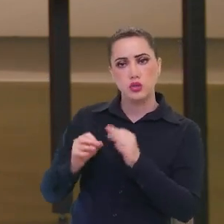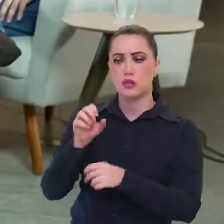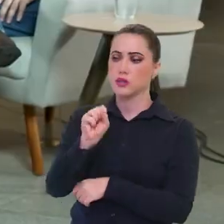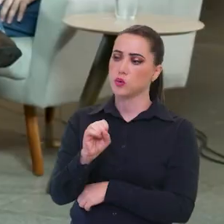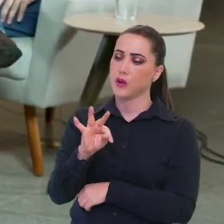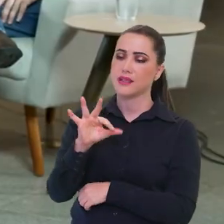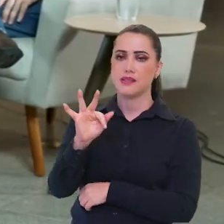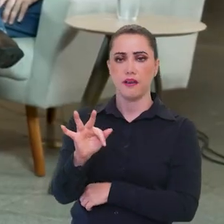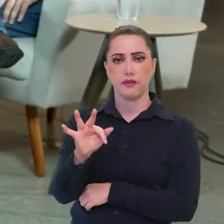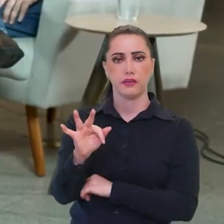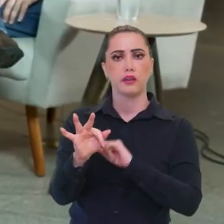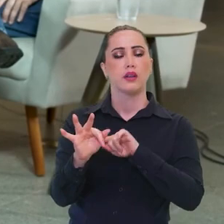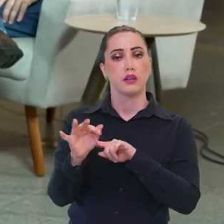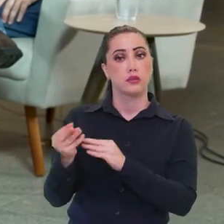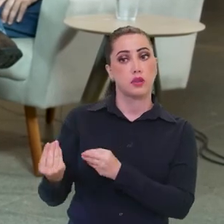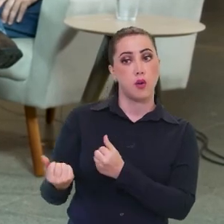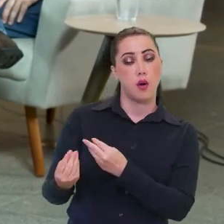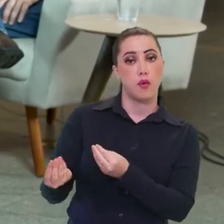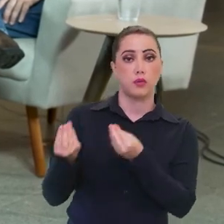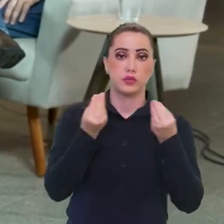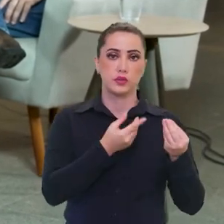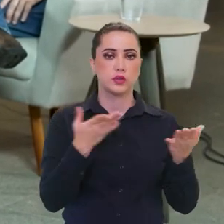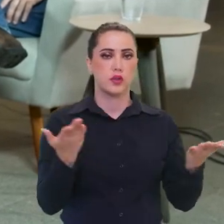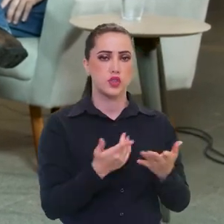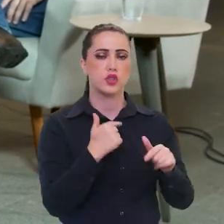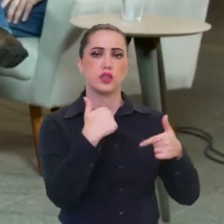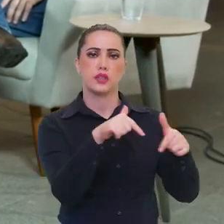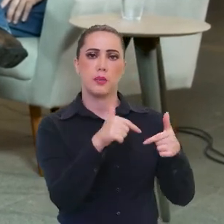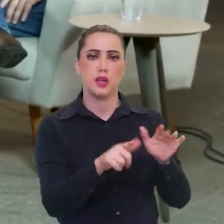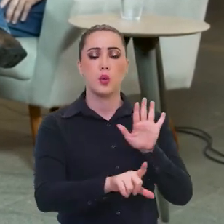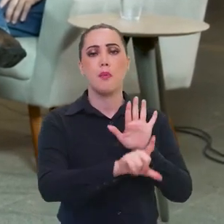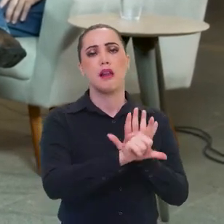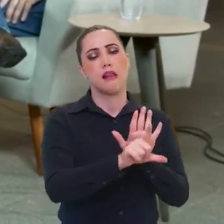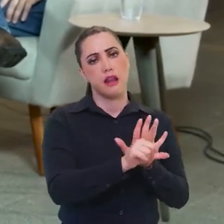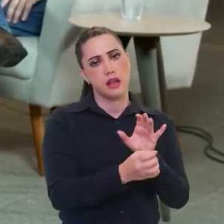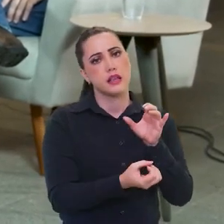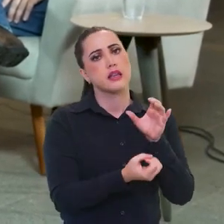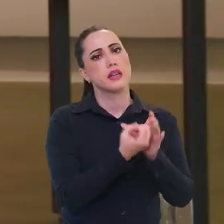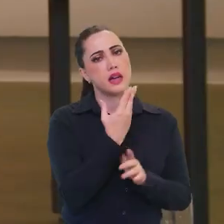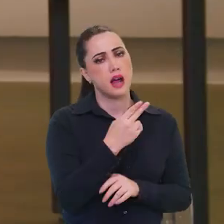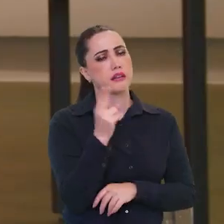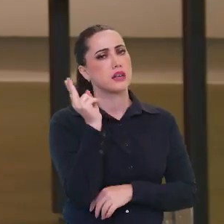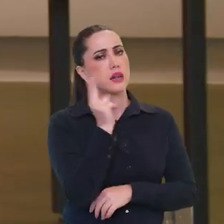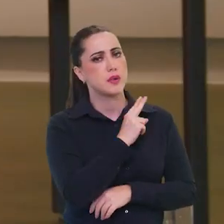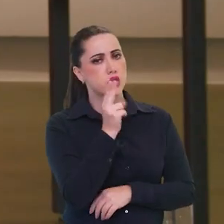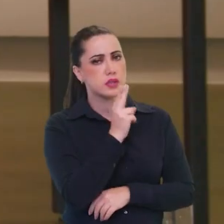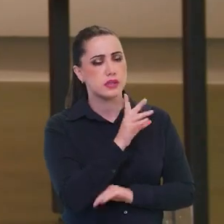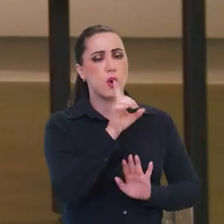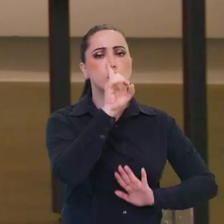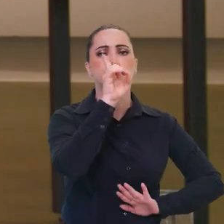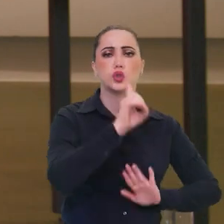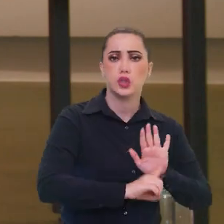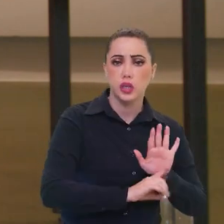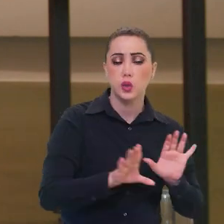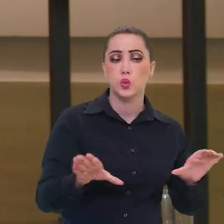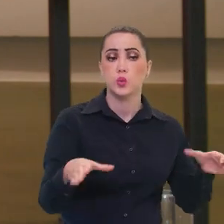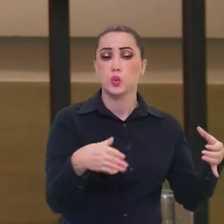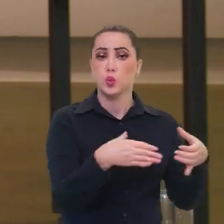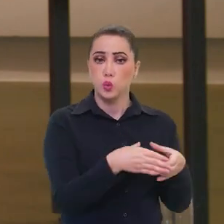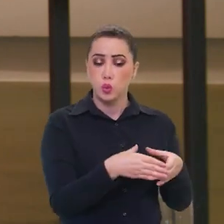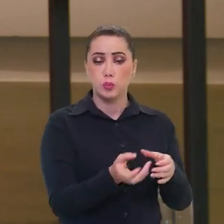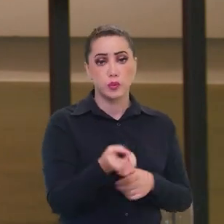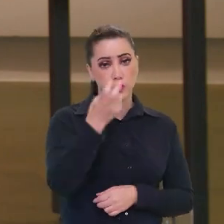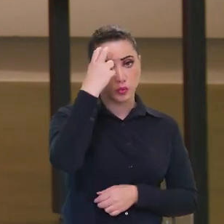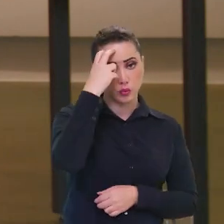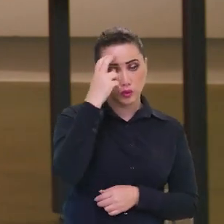para que fosse executada agora. Então, nós estamos justamente executando uma lei emergencial, um direito do setor